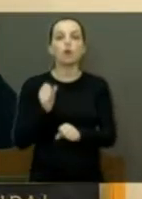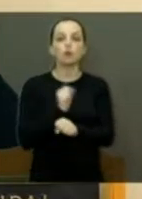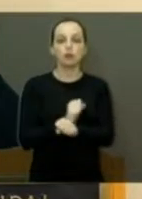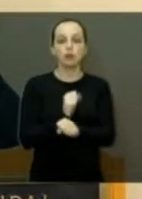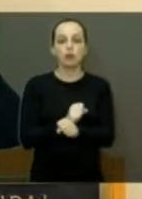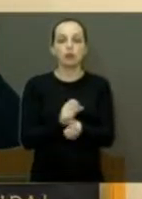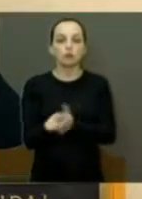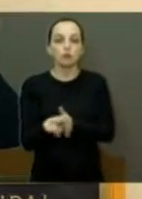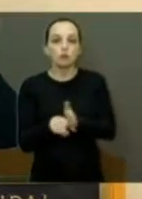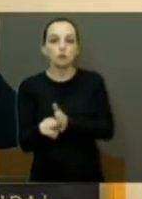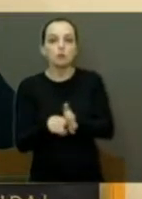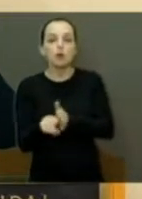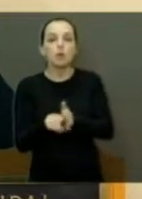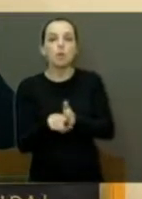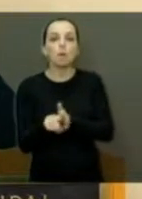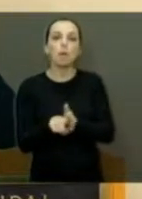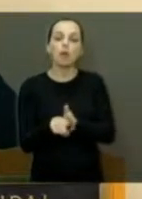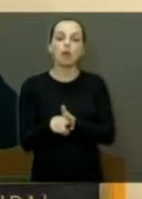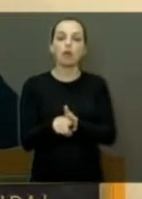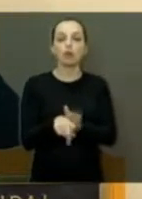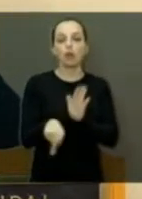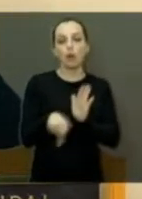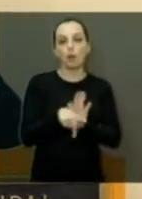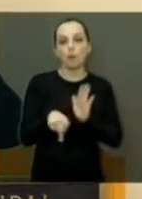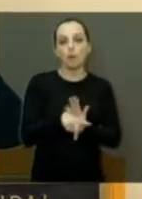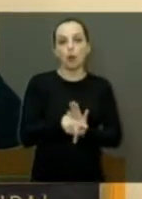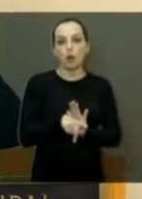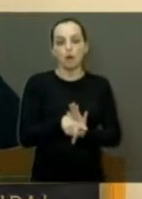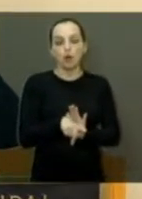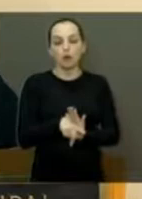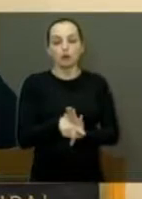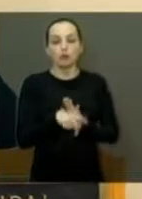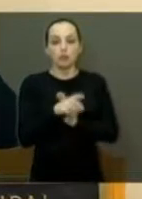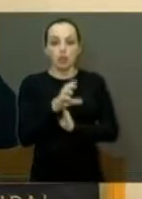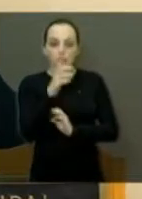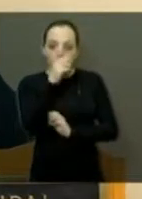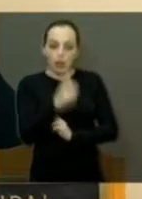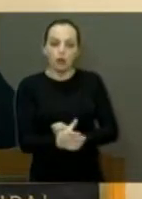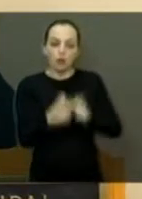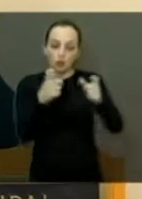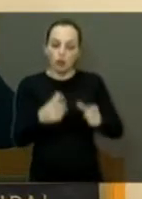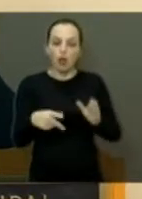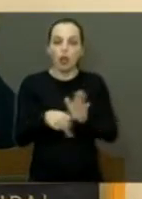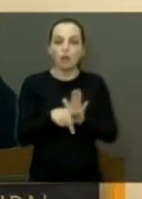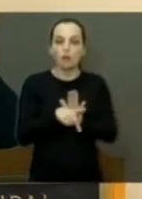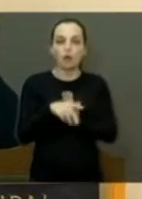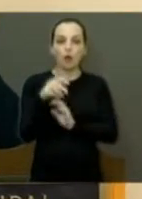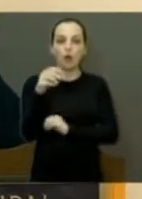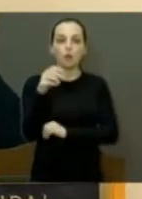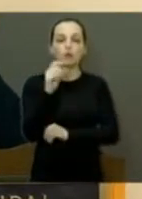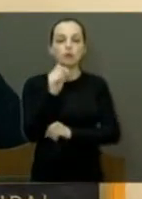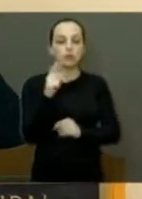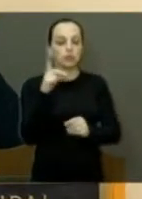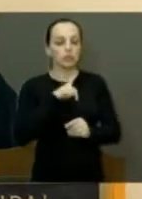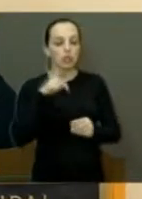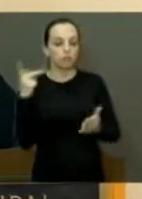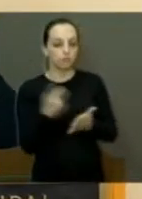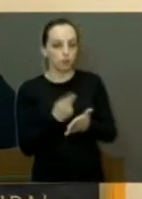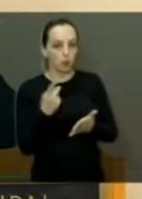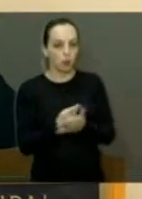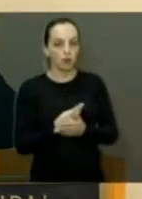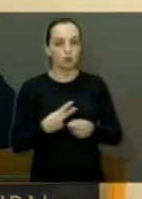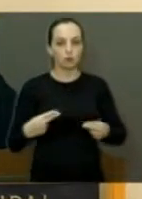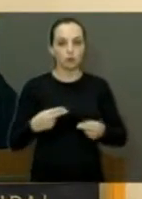uma perícia, um levantamento, um estudo naquele equipamento para verificar se tem algum erro ou não.